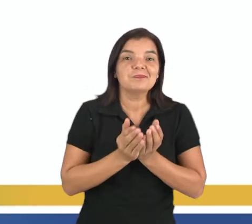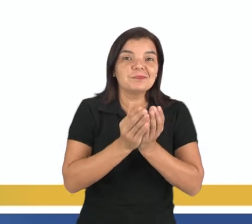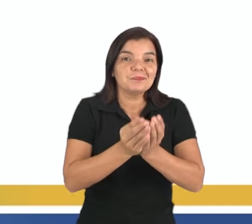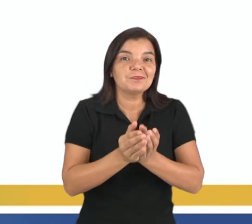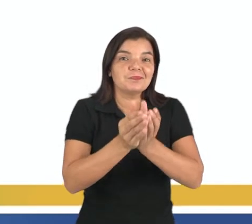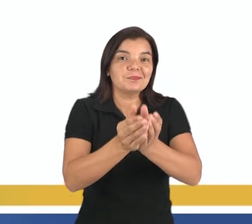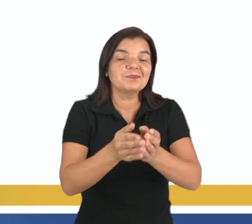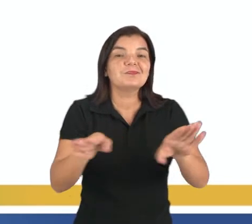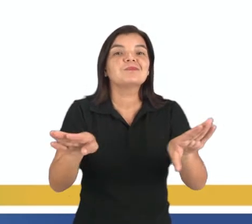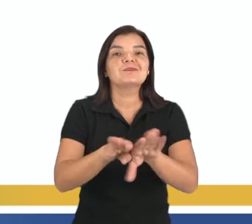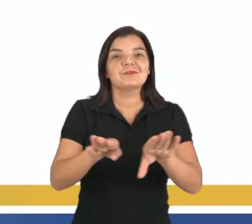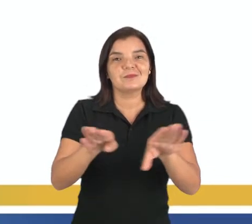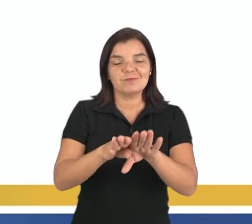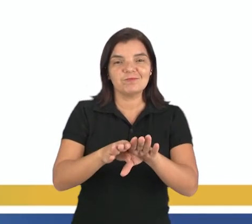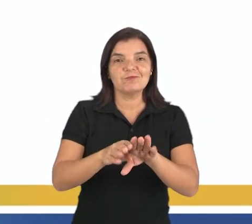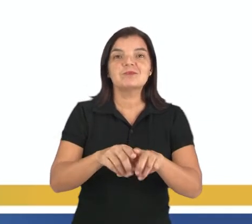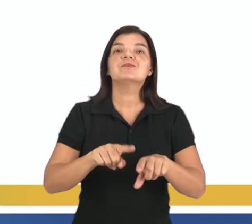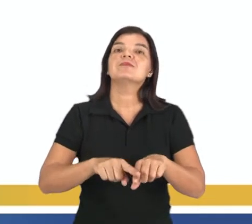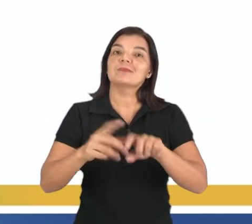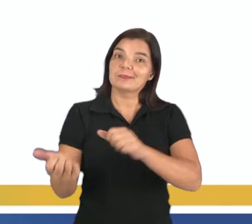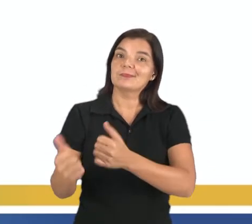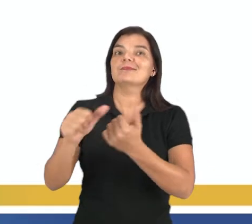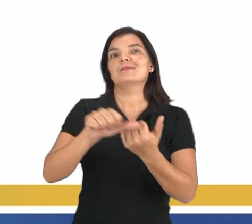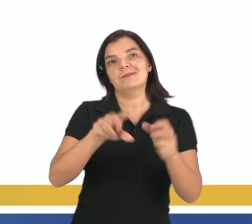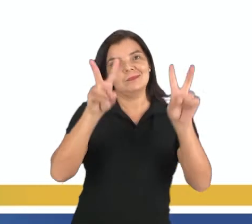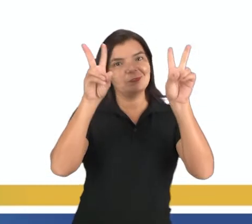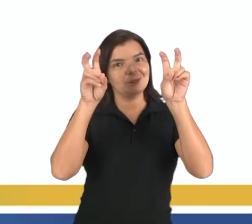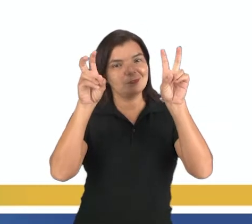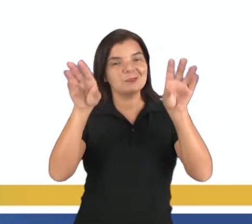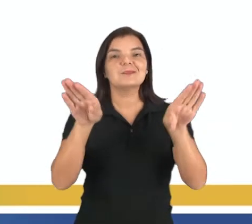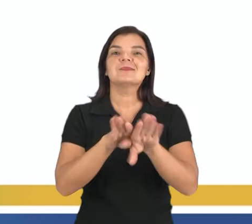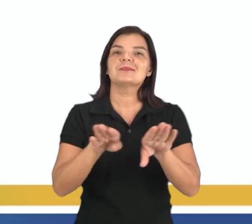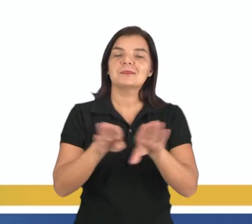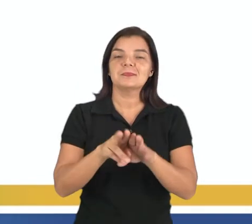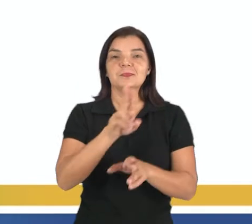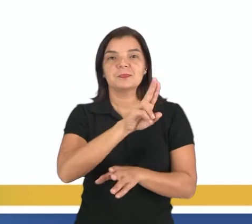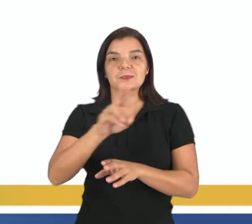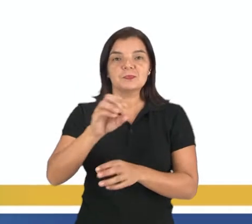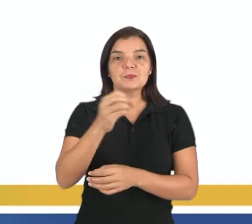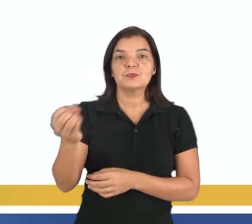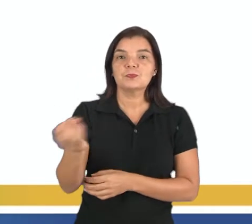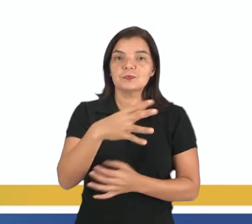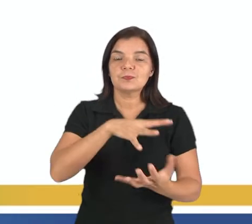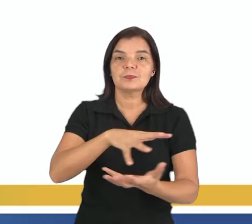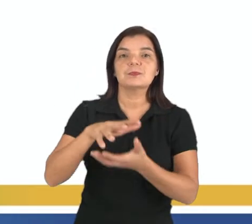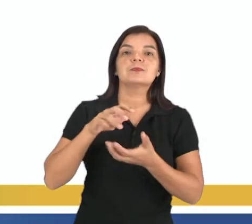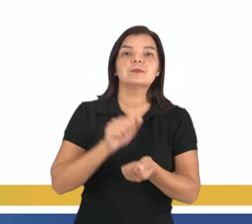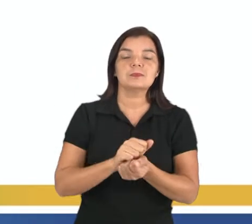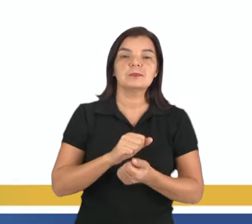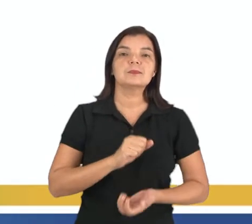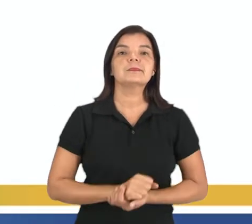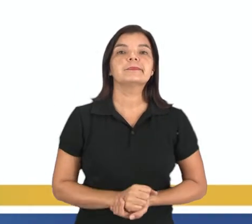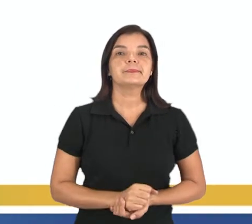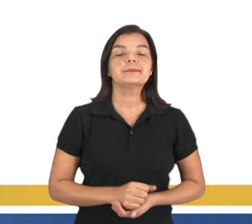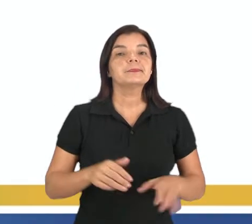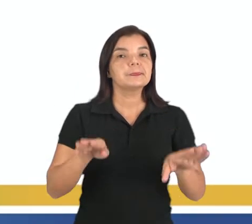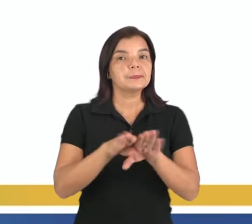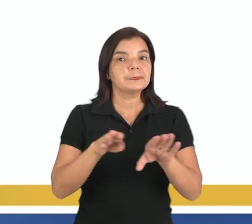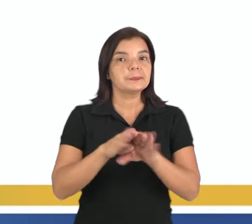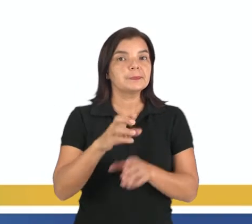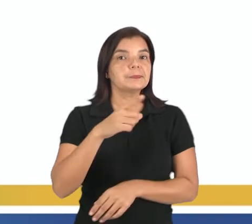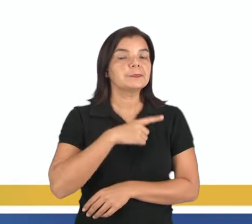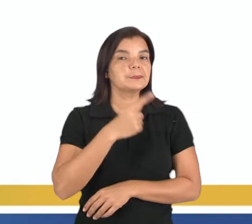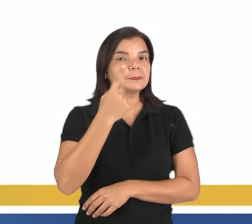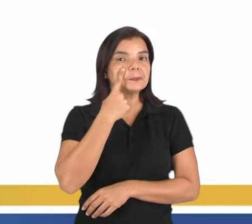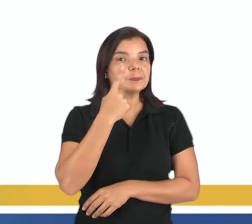E ele levou esse termo, foi batizado, né? Entre aspas aí, por esse termo Novo Mundo. E também temos,